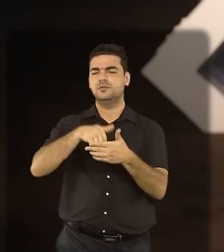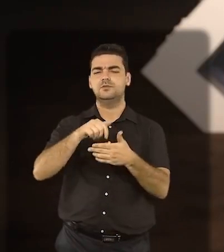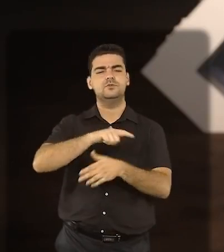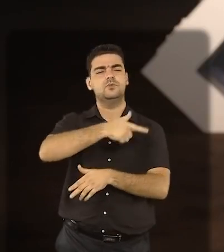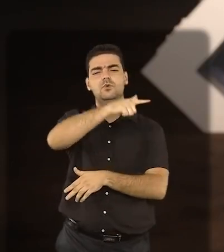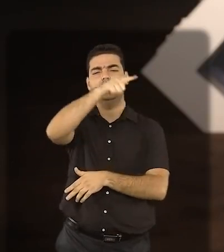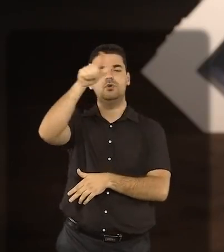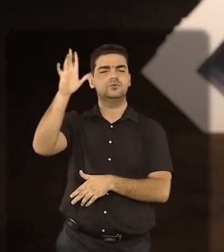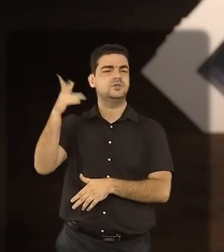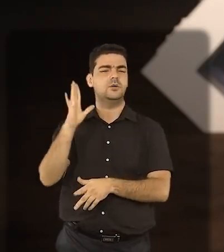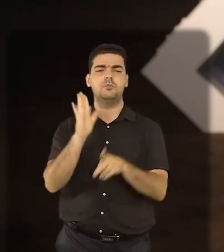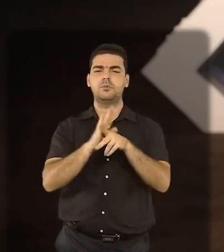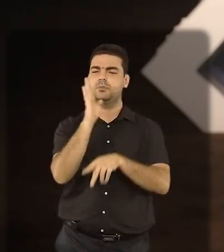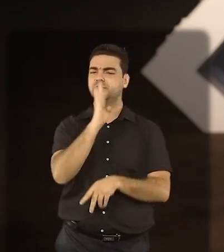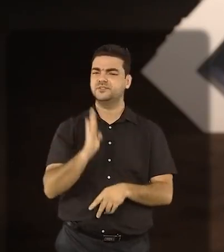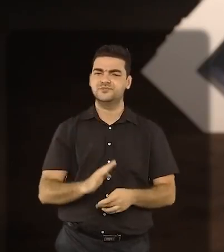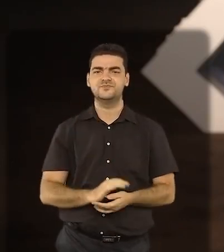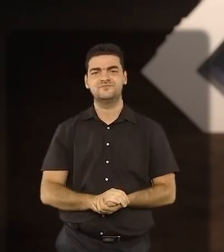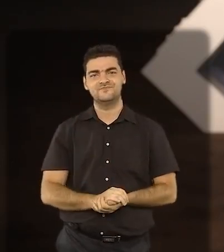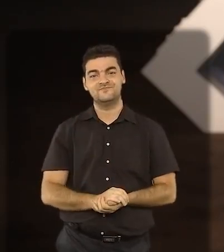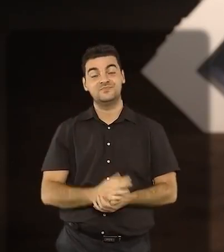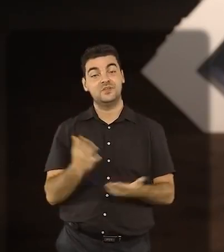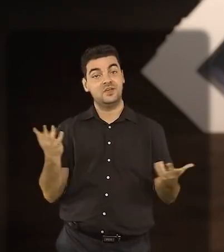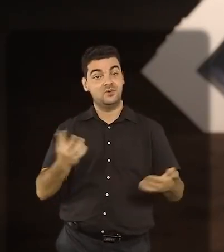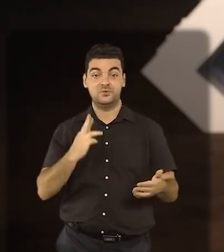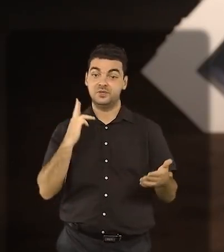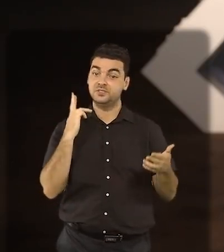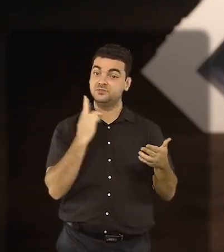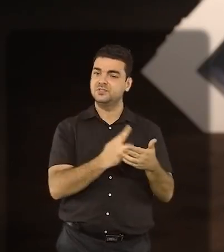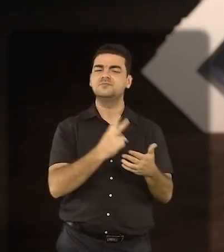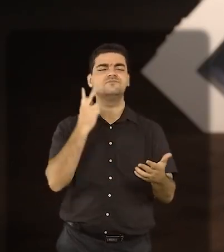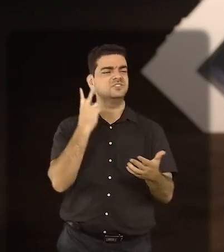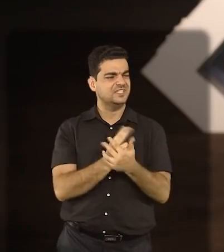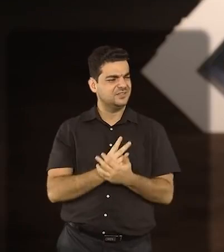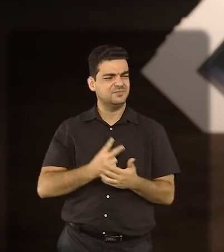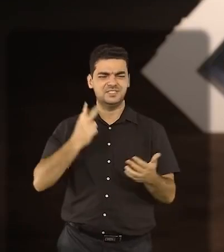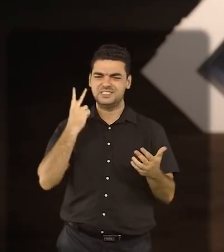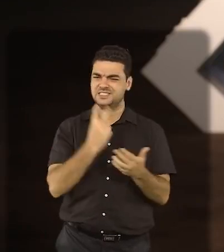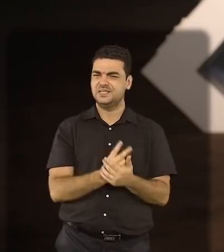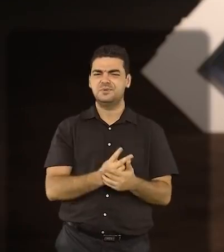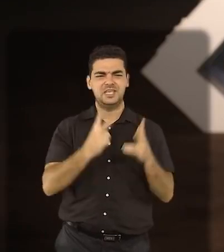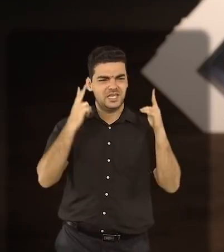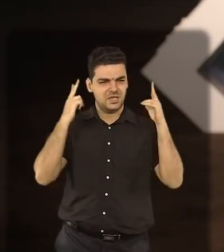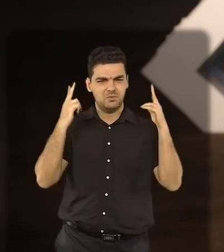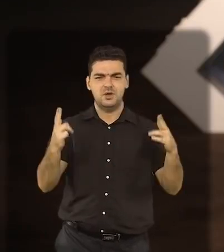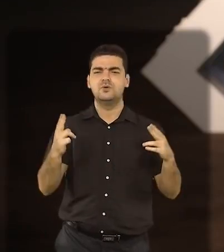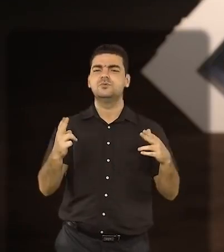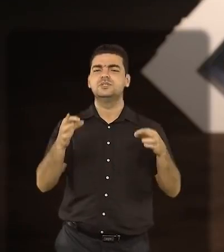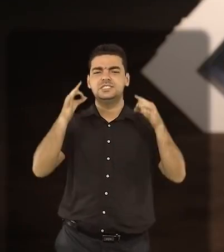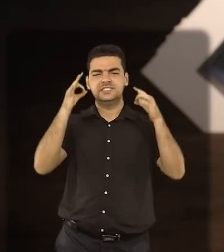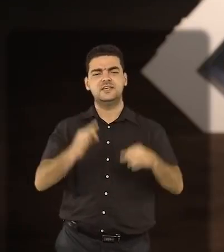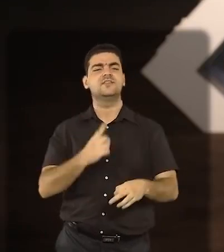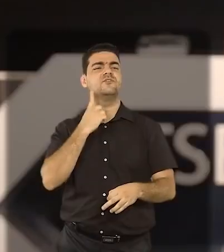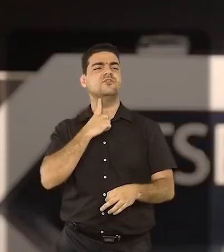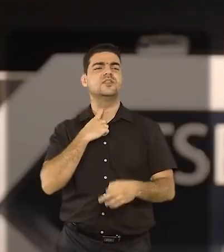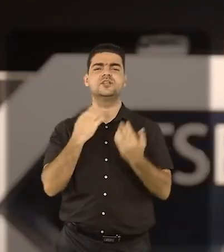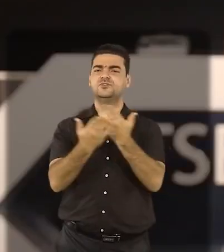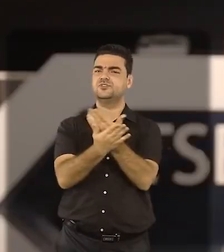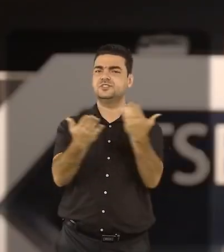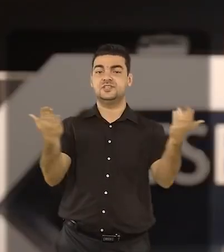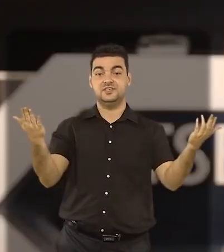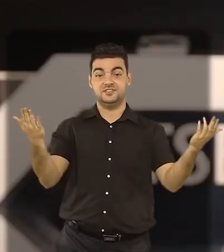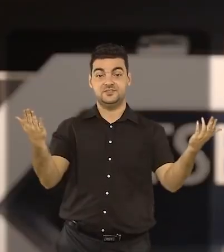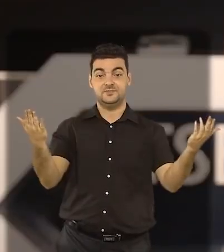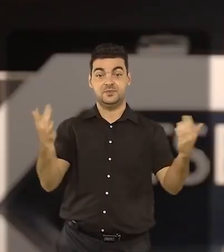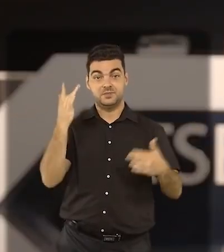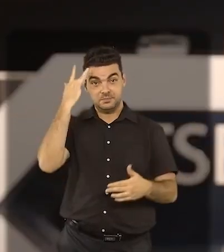representantes pelo Brasil afora. Os resultados sempre corresponderam à vontade popular. Você